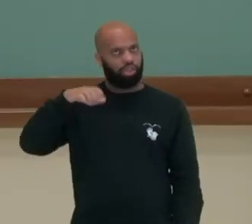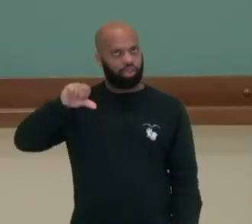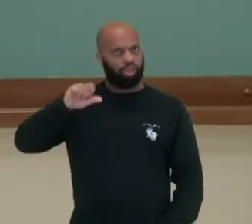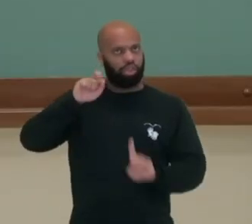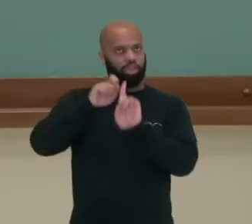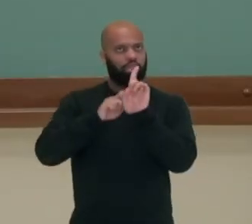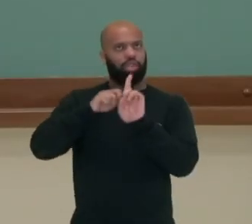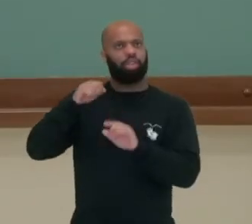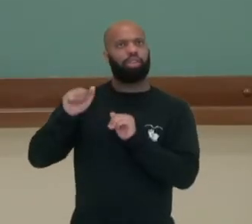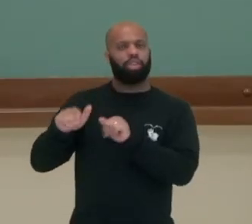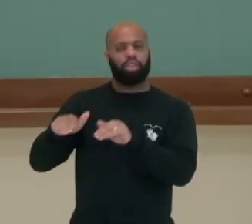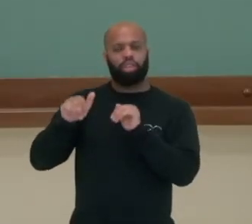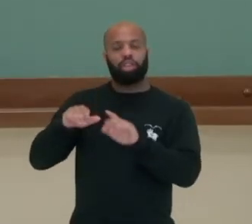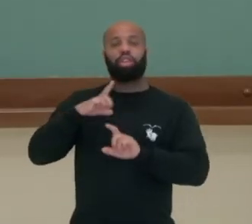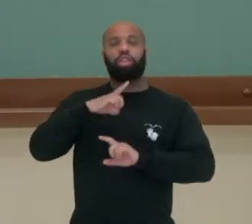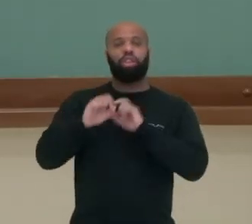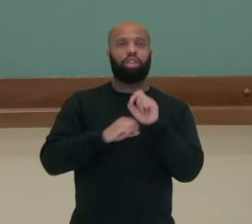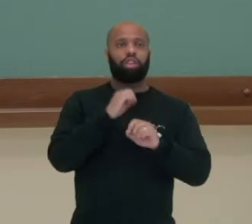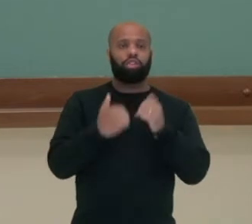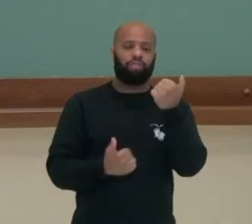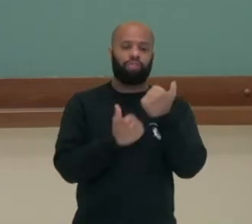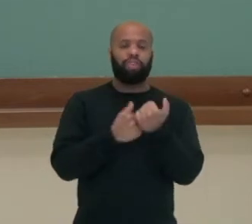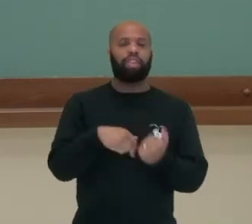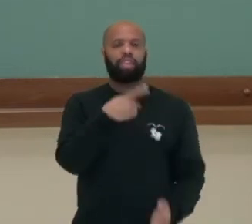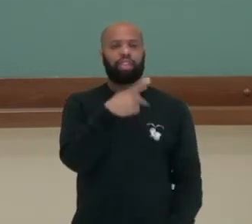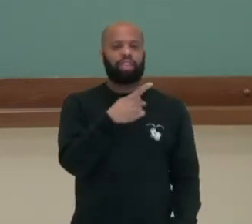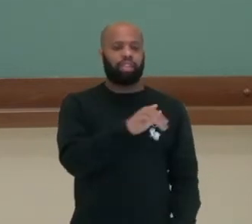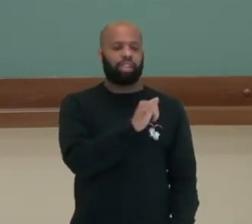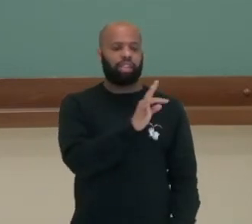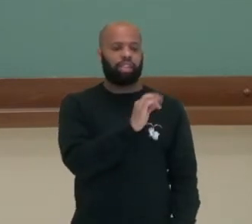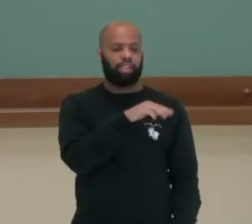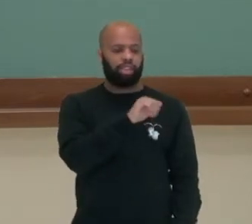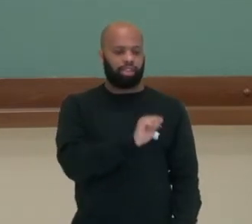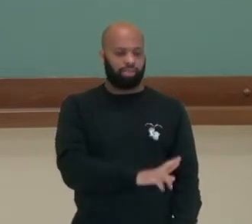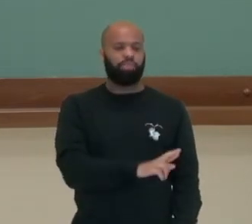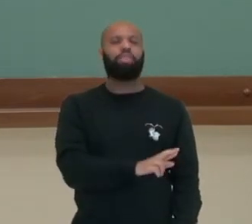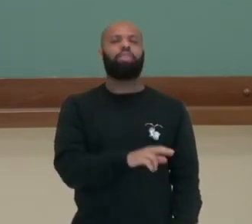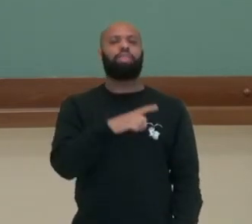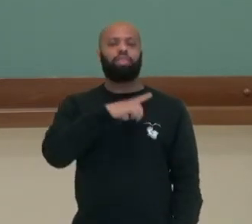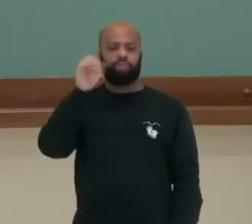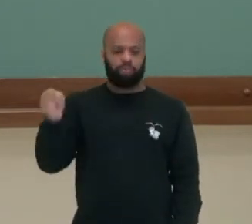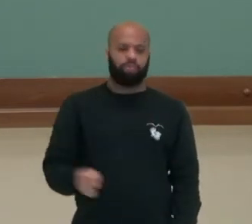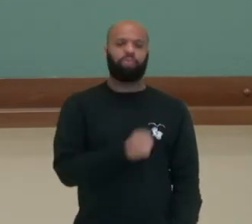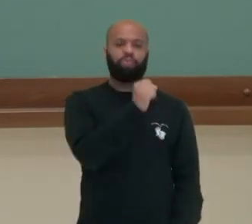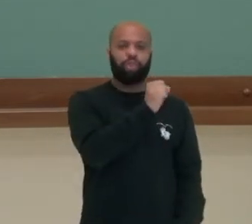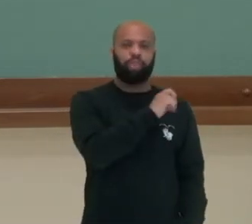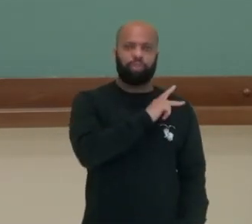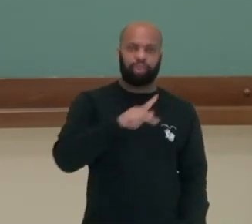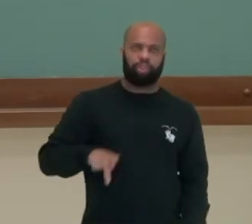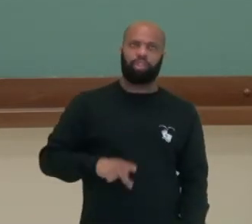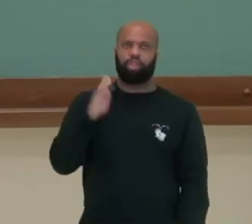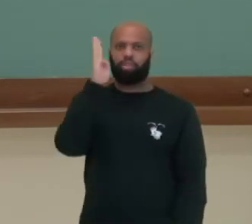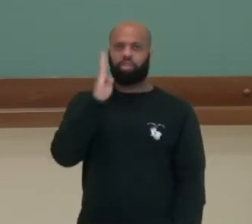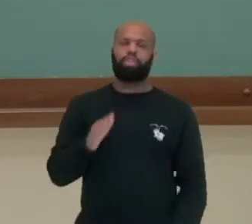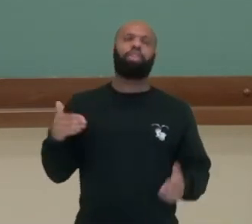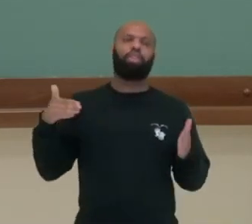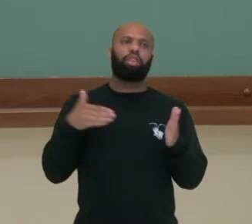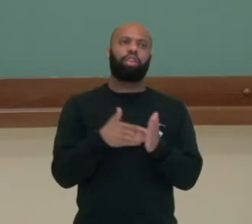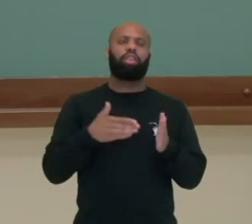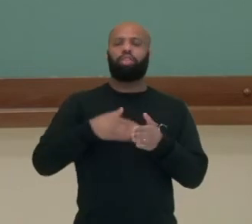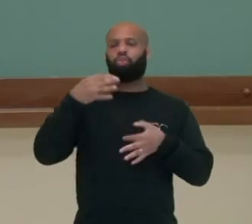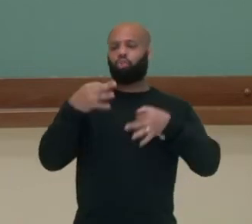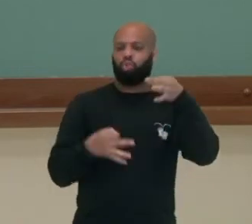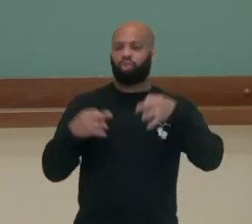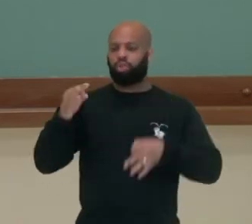seu vice, Itamar Franco, assumiu provisoriamente a presidência do Brasil até o julgamento do processo de impeachment,